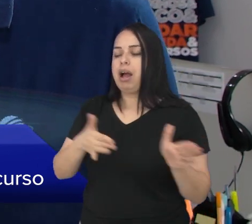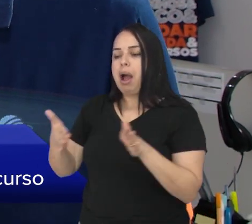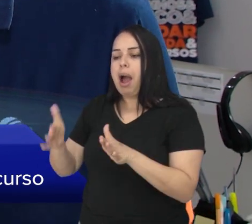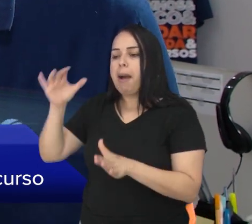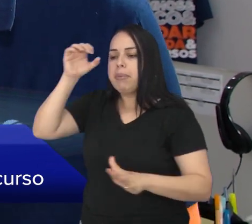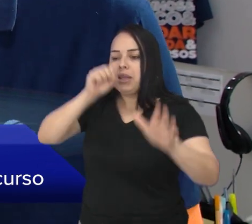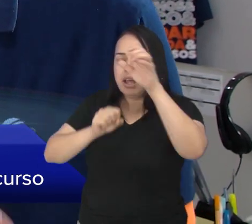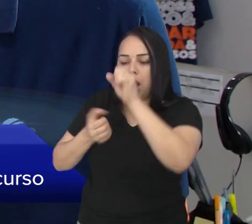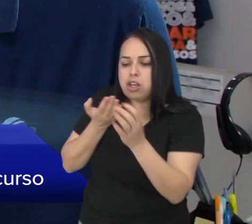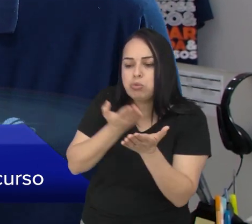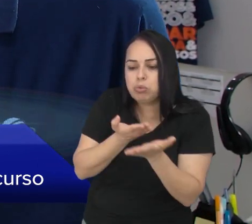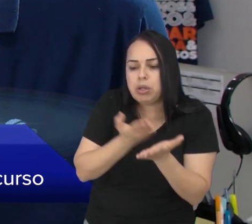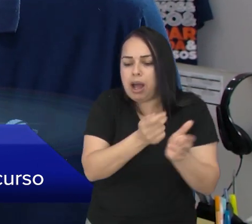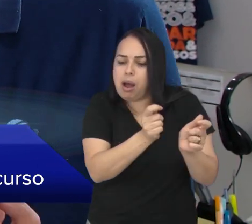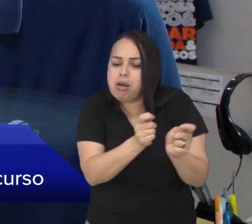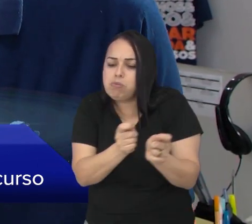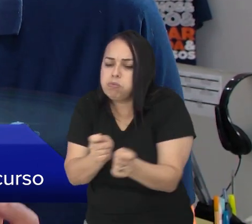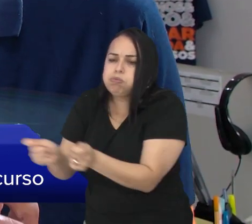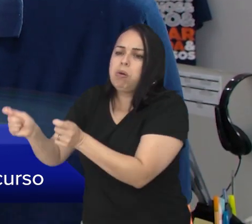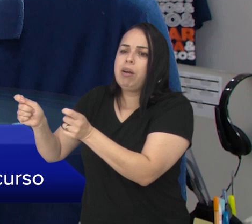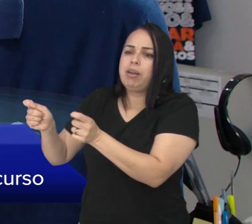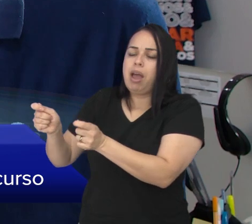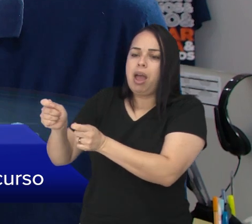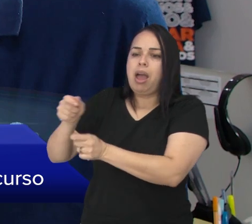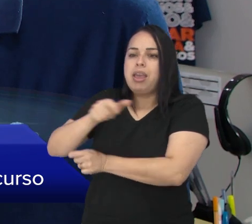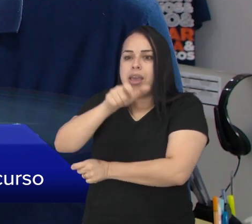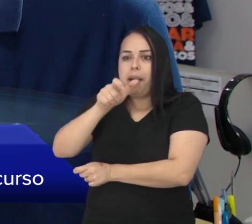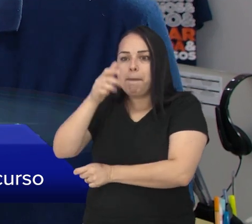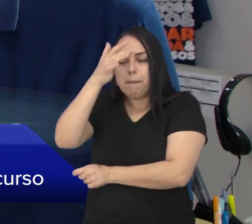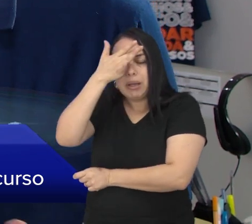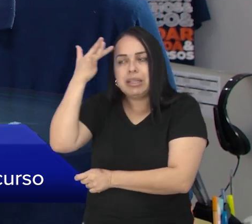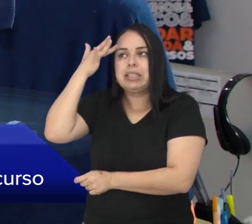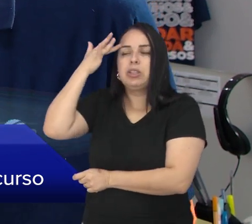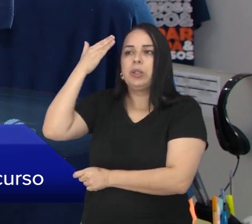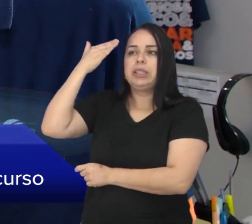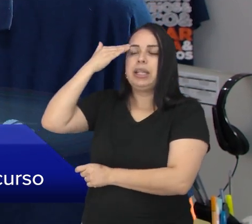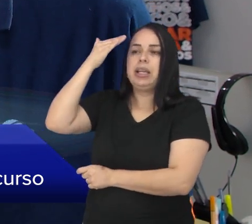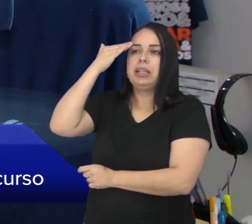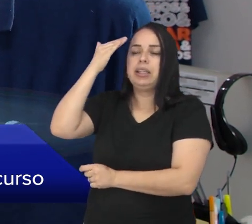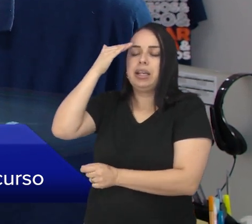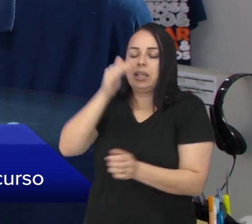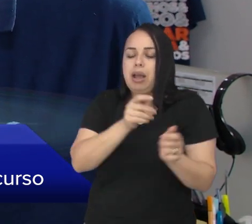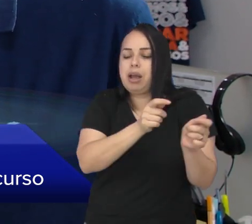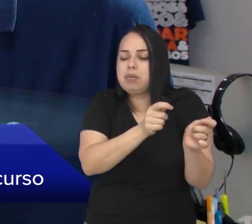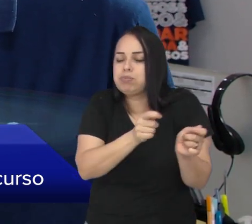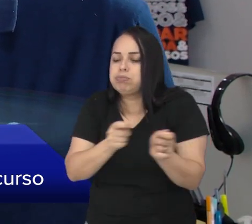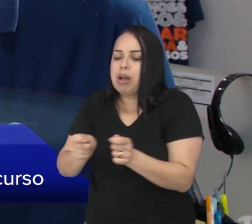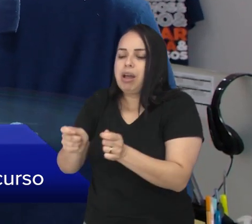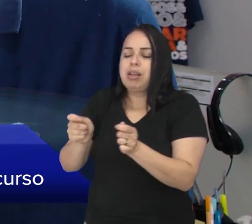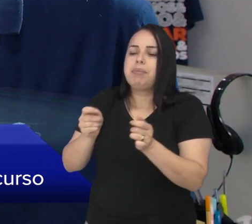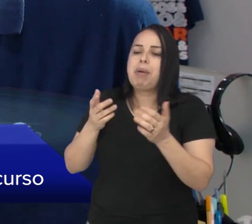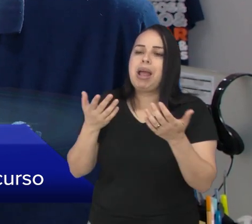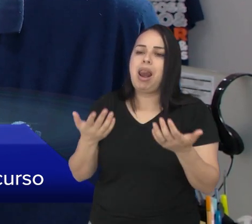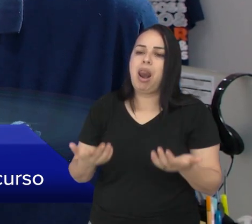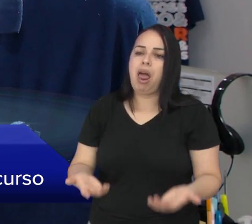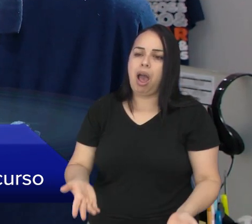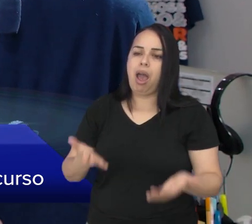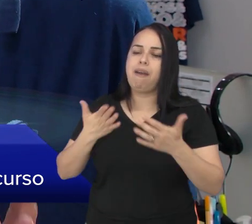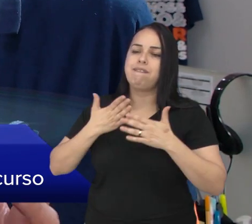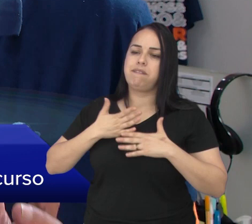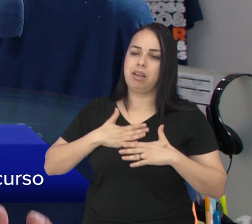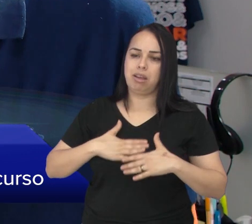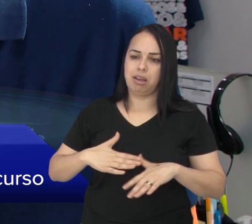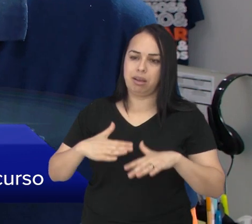essas coisas assim, é muito importante para o candidato saber e ele passar por esse processo de estudo de uma